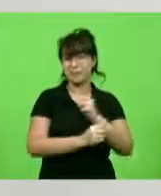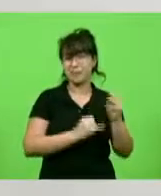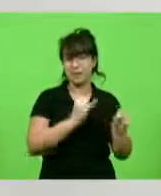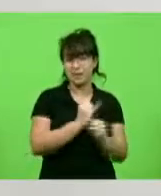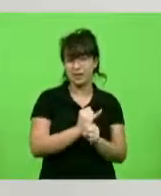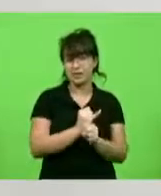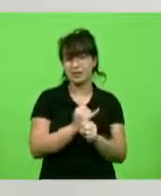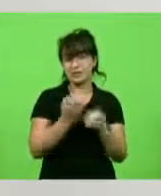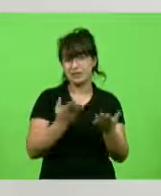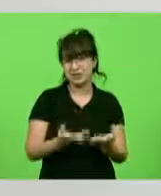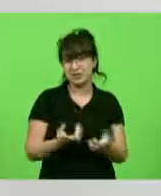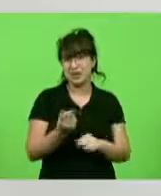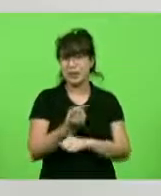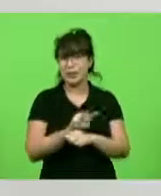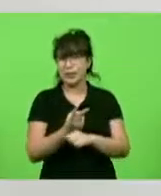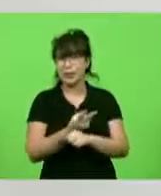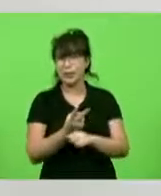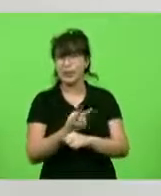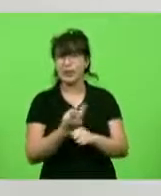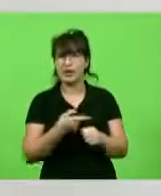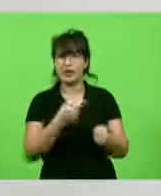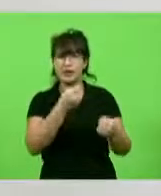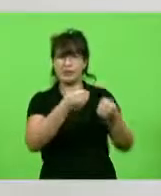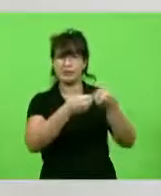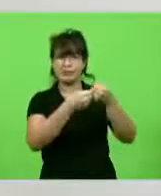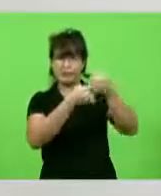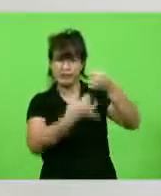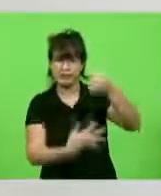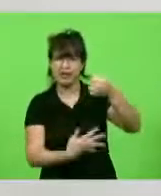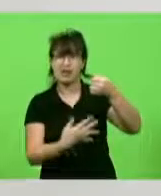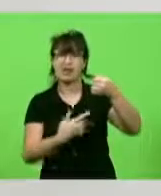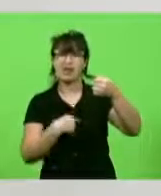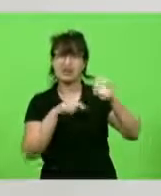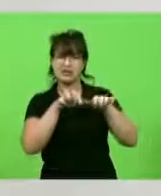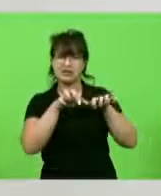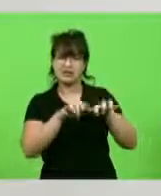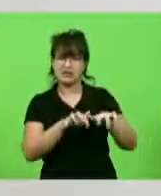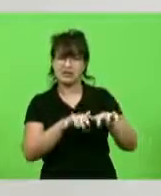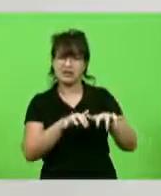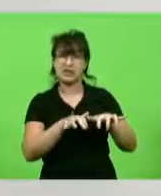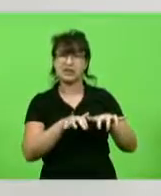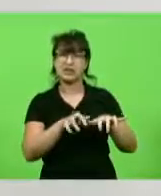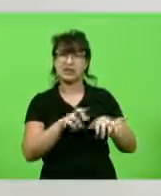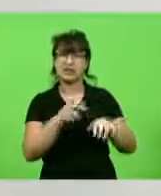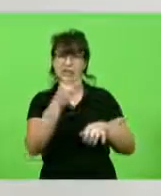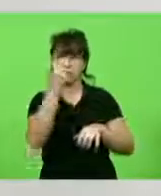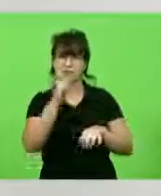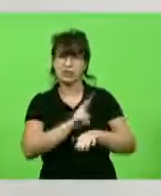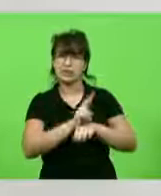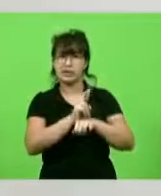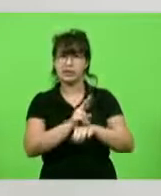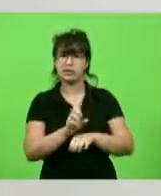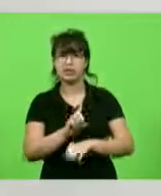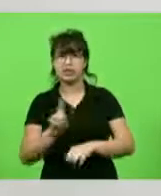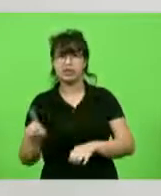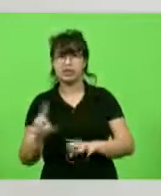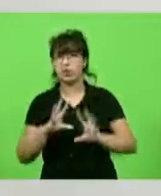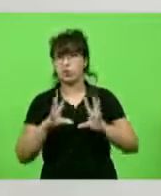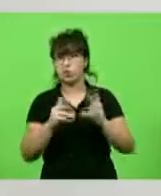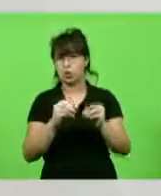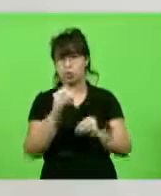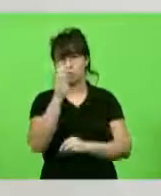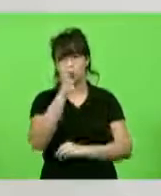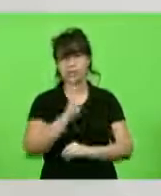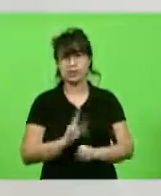as publicações, os comentários deles, em várias pessoas que representam a direita, não só no Estado de Santa Catarina, mas em todo o território nacional.